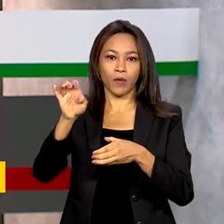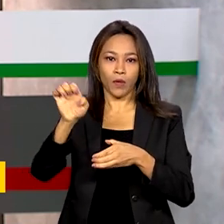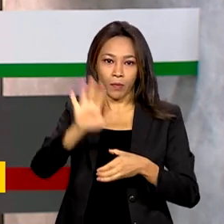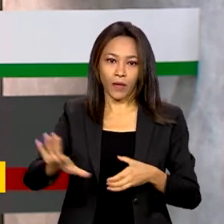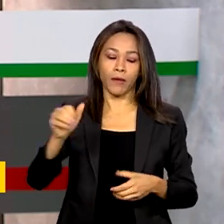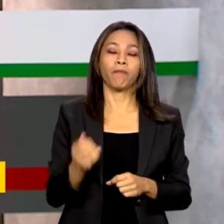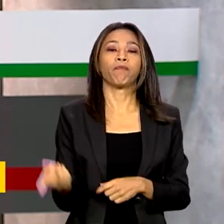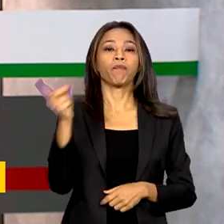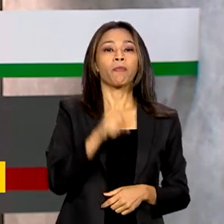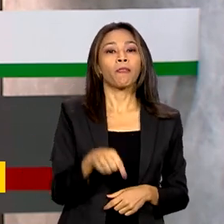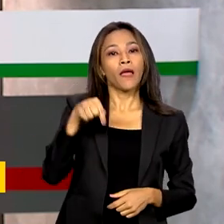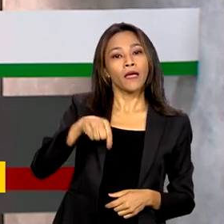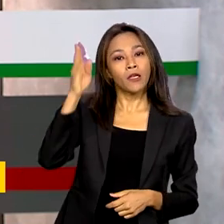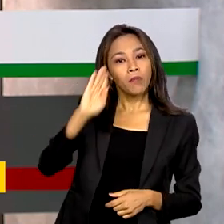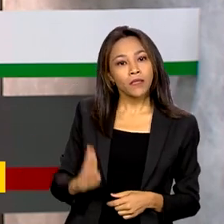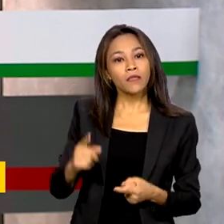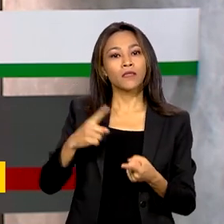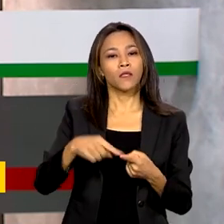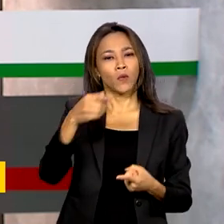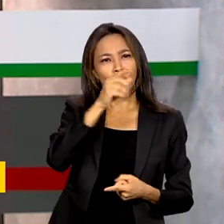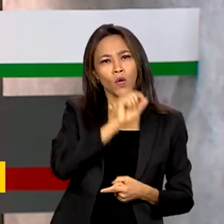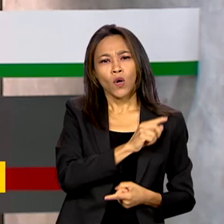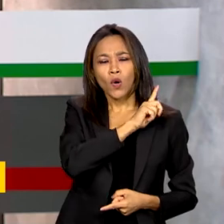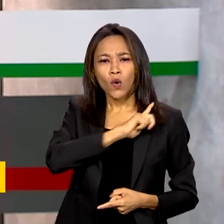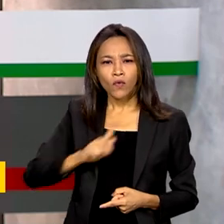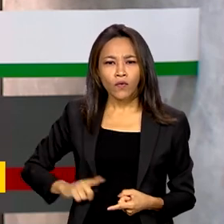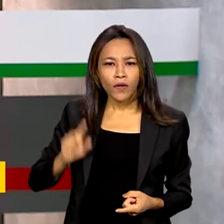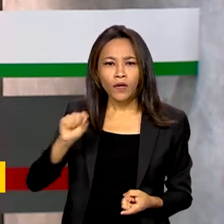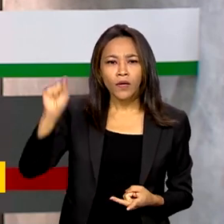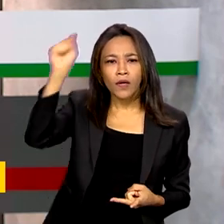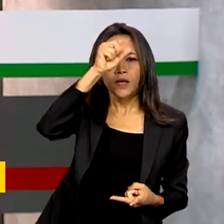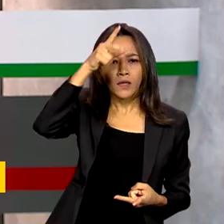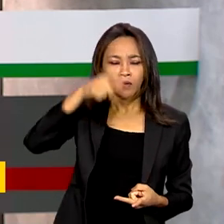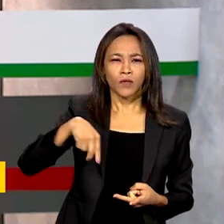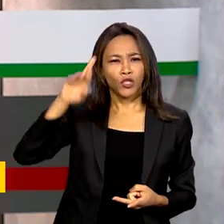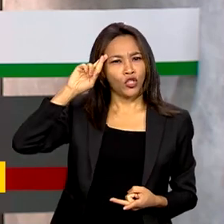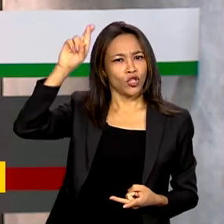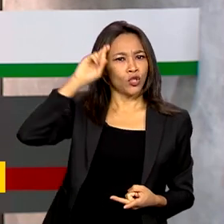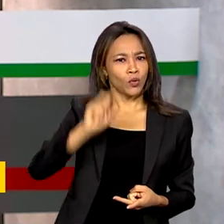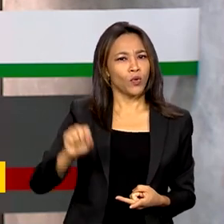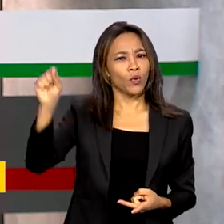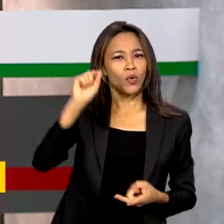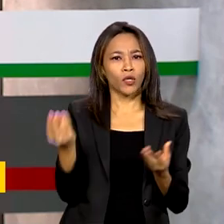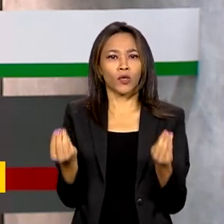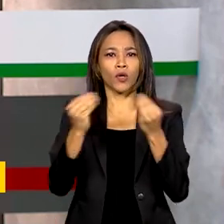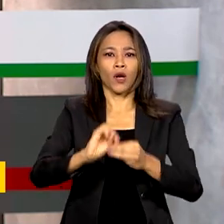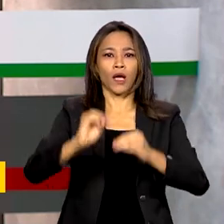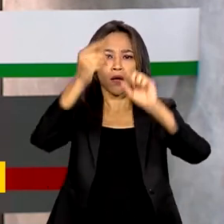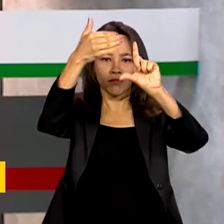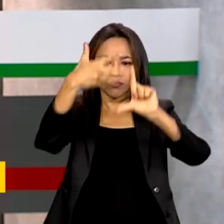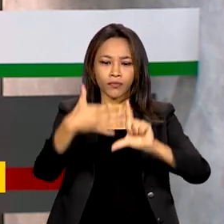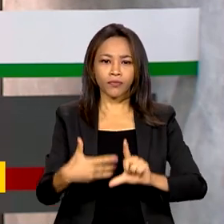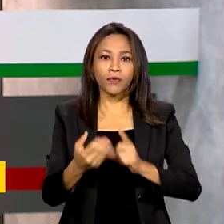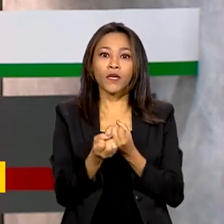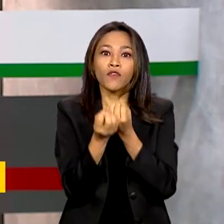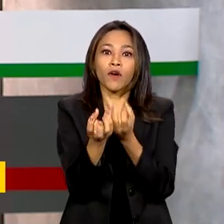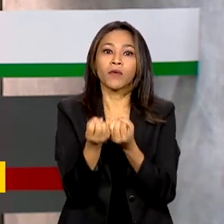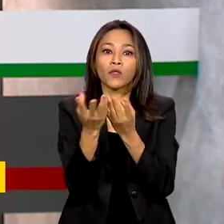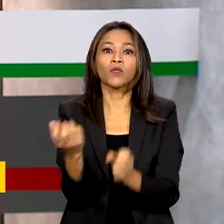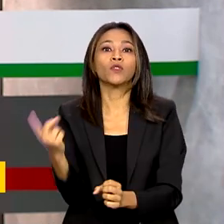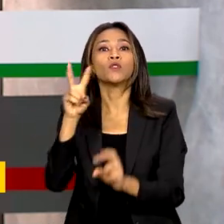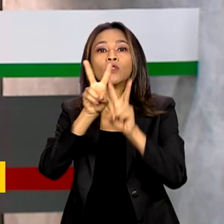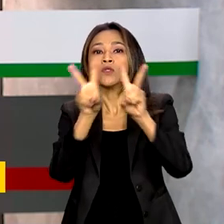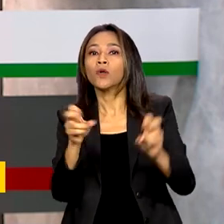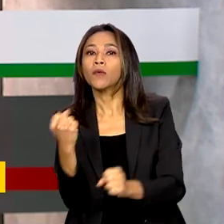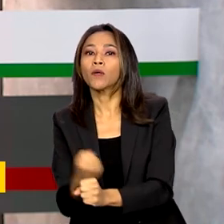prefeitos e gestores têm até hoje para enviar, por meio da plataforma Mãos à Obra, as informações sobre os empreendimentos parados.